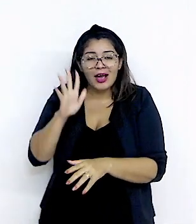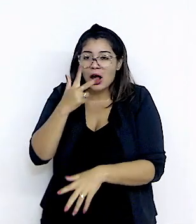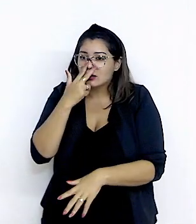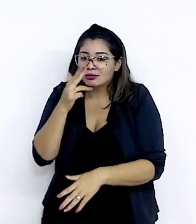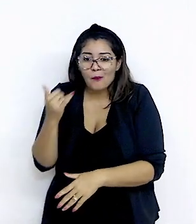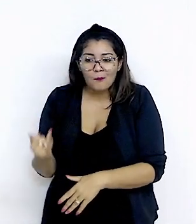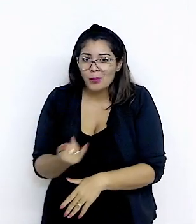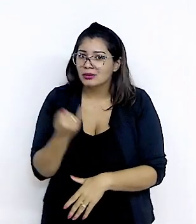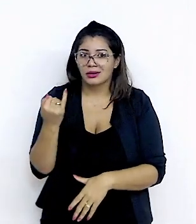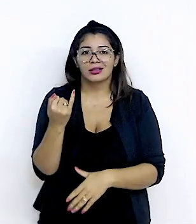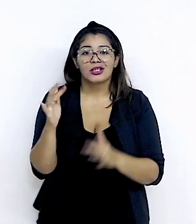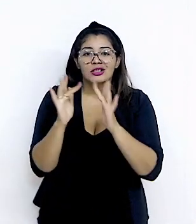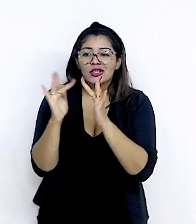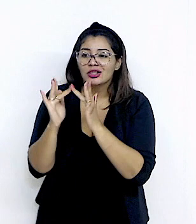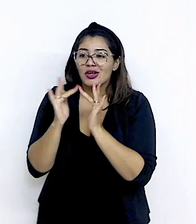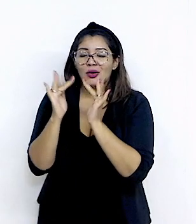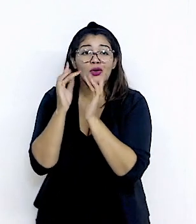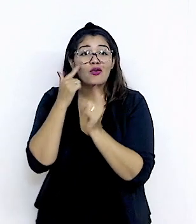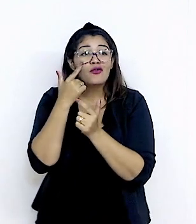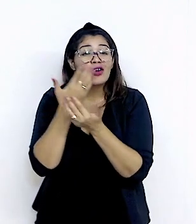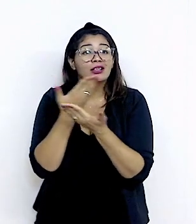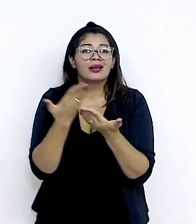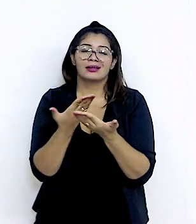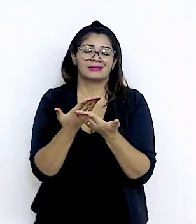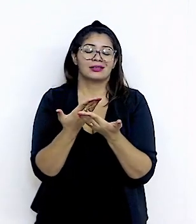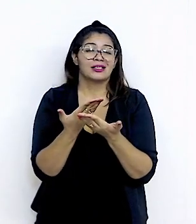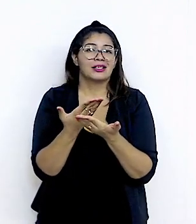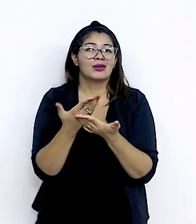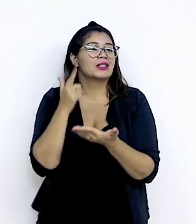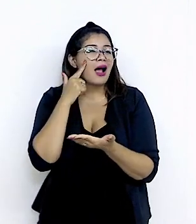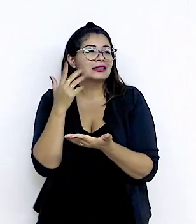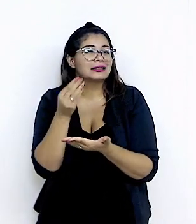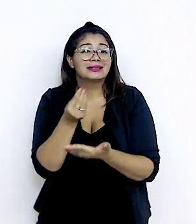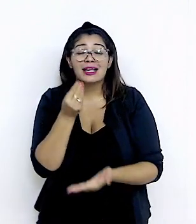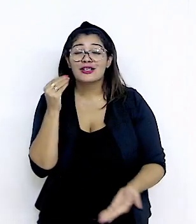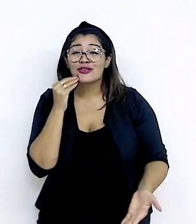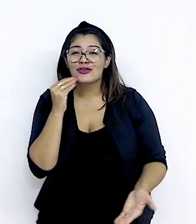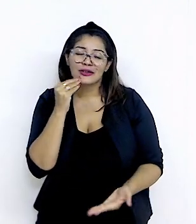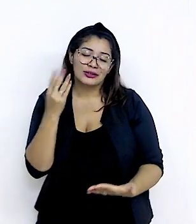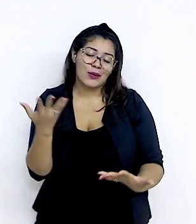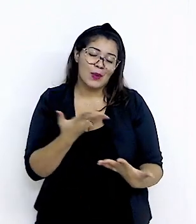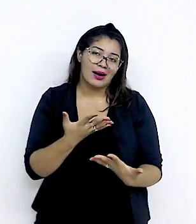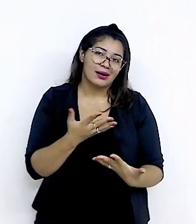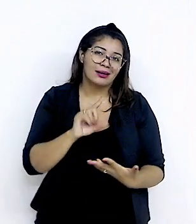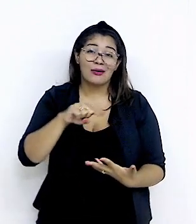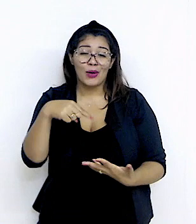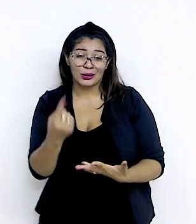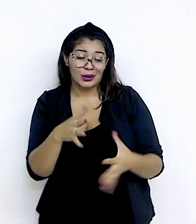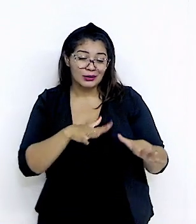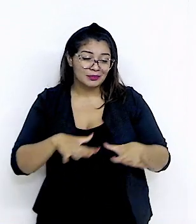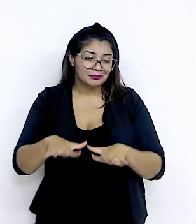é uma oportunidade de ter contato e ver quais são as chances de comércio com esses países E outra área,